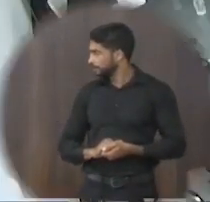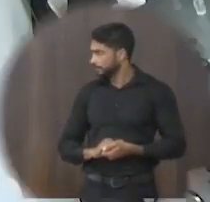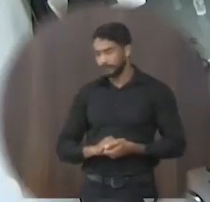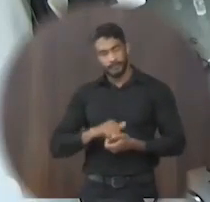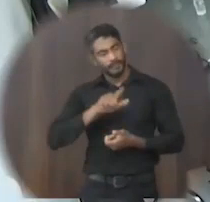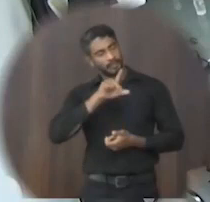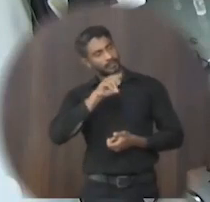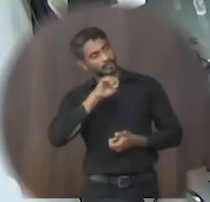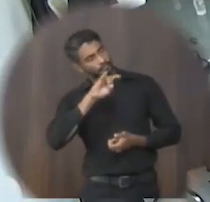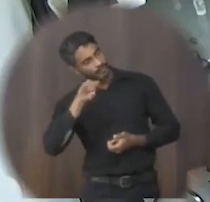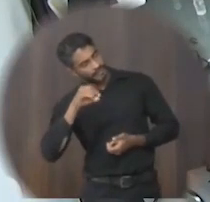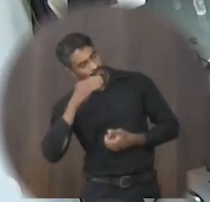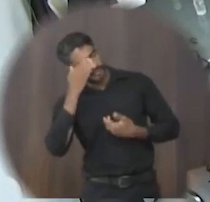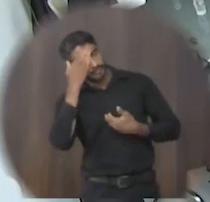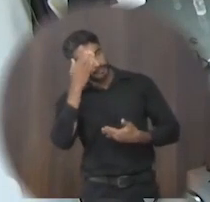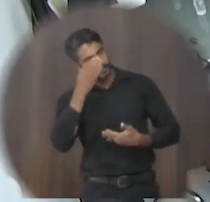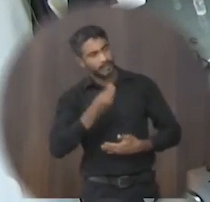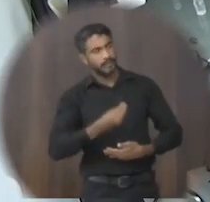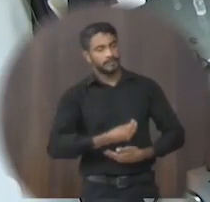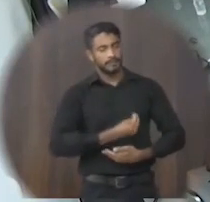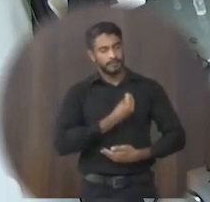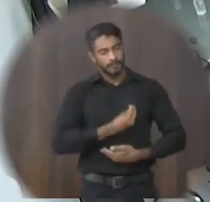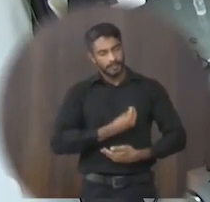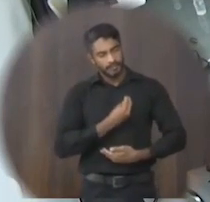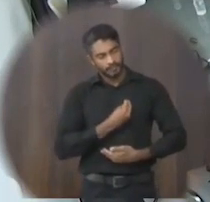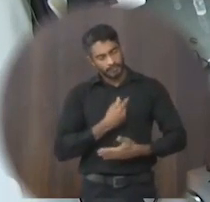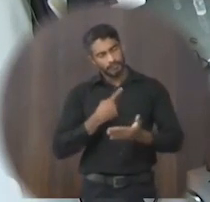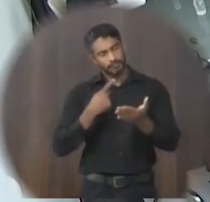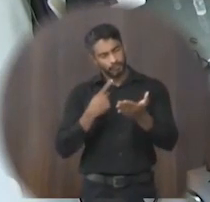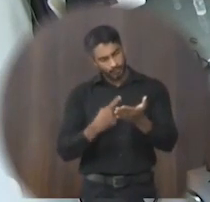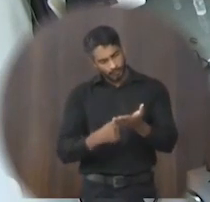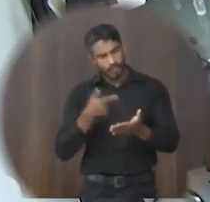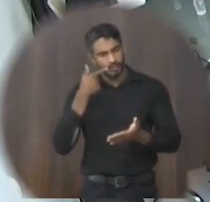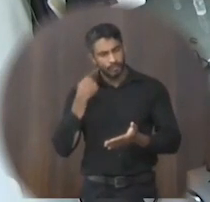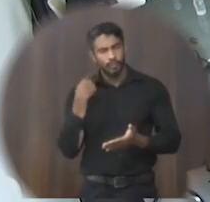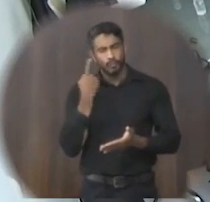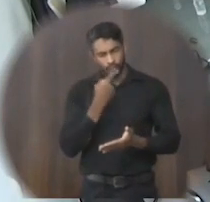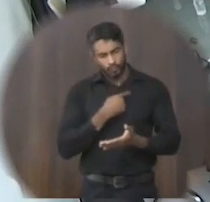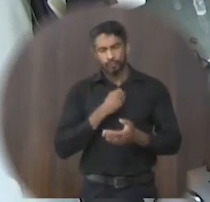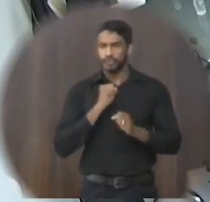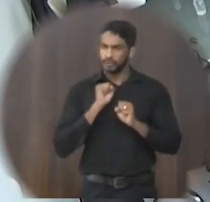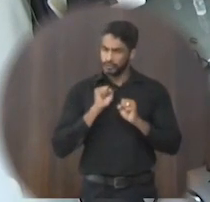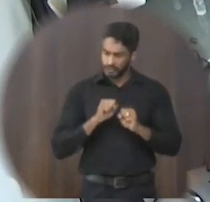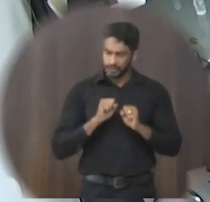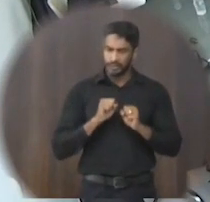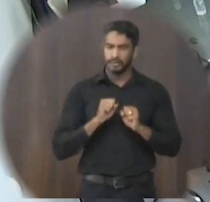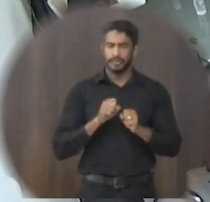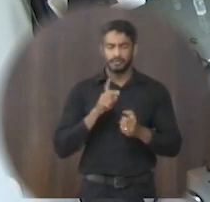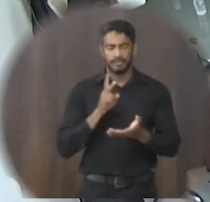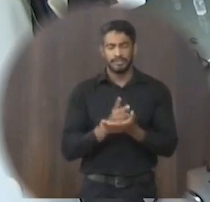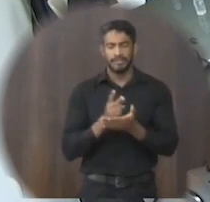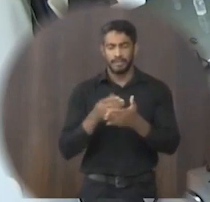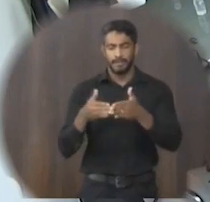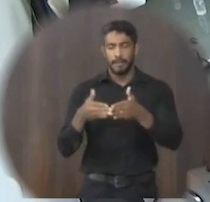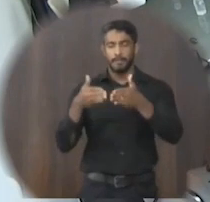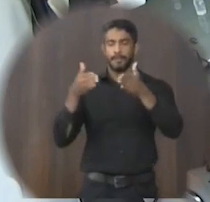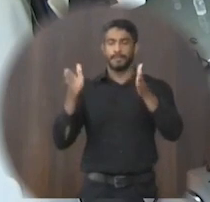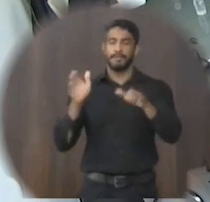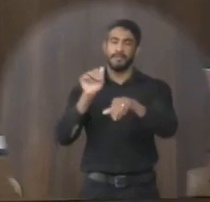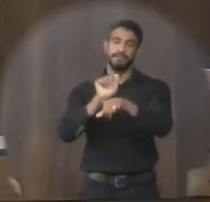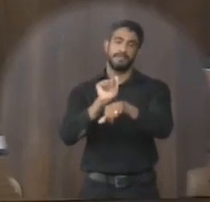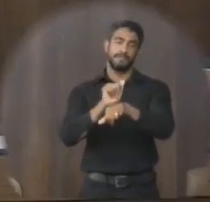Luiz, muito obrigado pela sua presença, viu? Conte conosco mais uma vez e estamos sempre aqui de portas abertas para vocês.